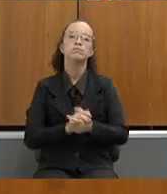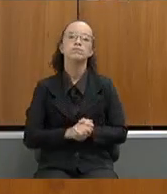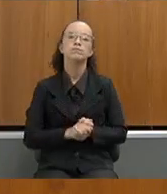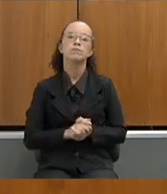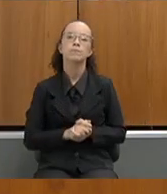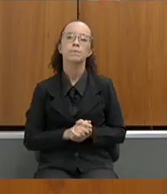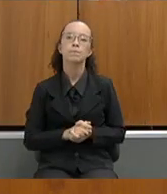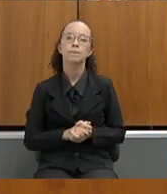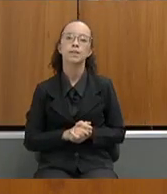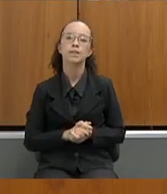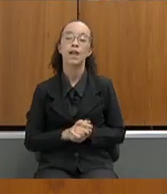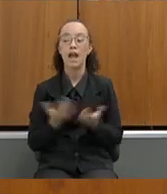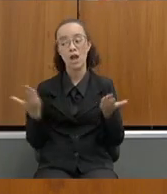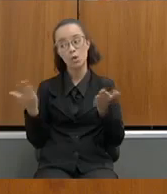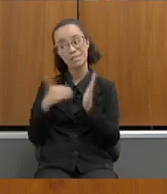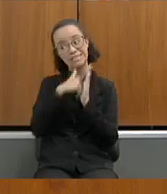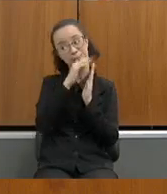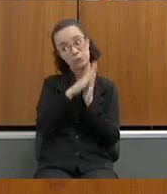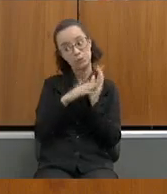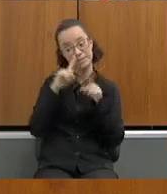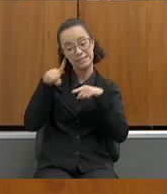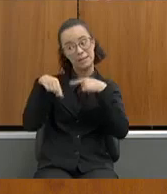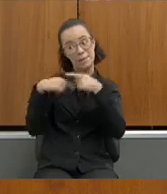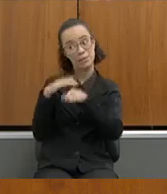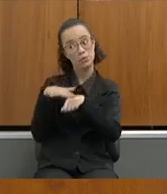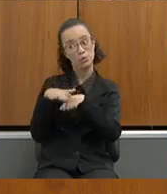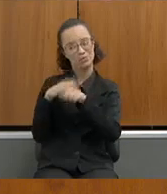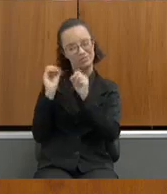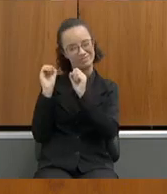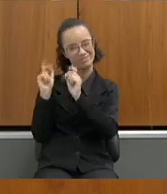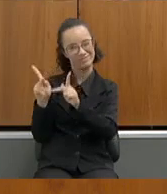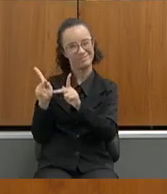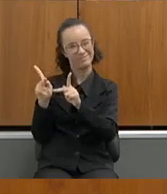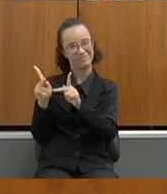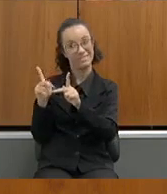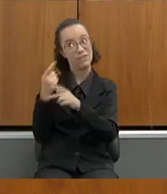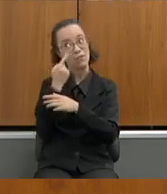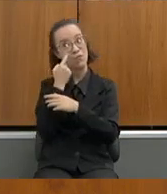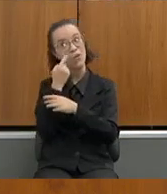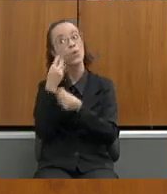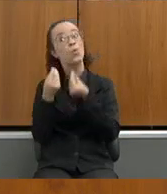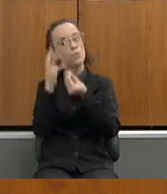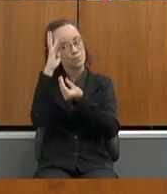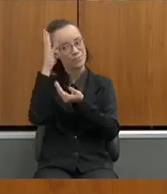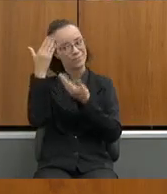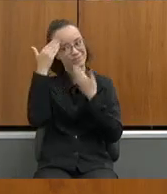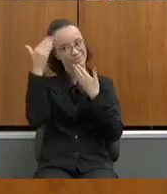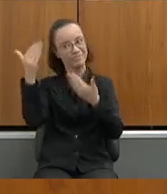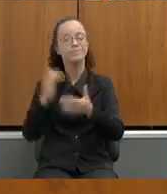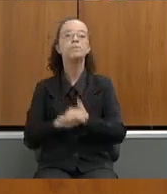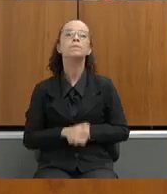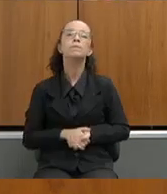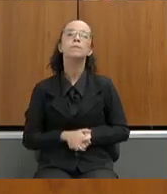sobre a pintura a gente conversa depois mas vamos ver como é que nós vamos fazer lá obrigado deputado